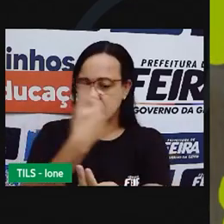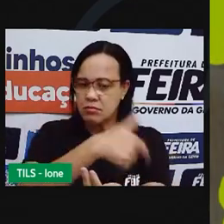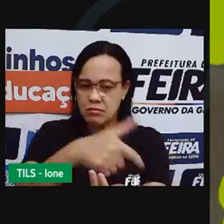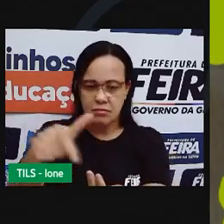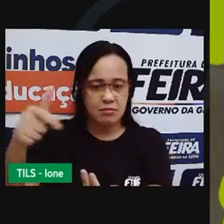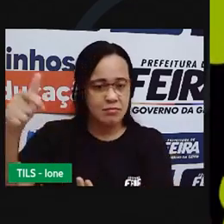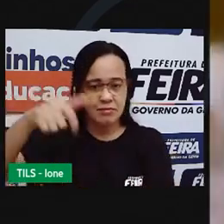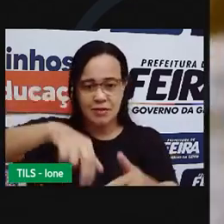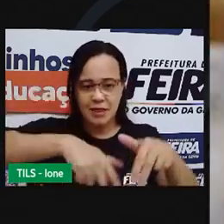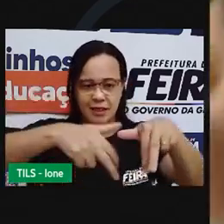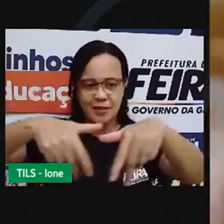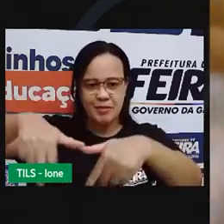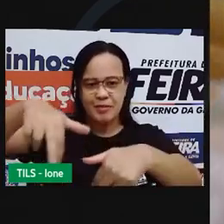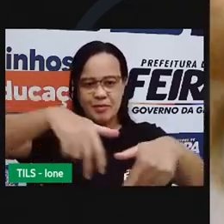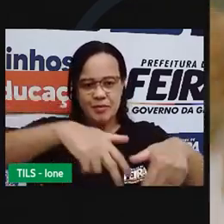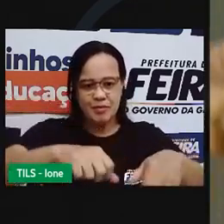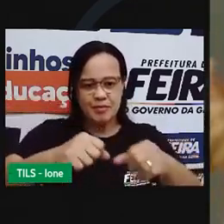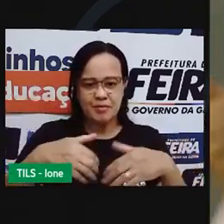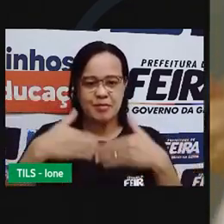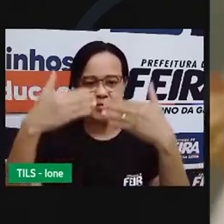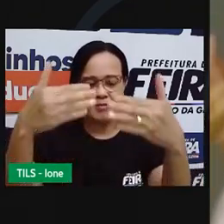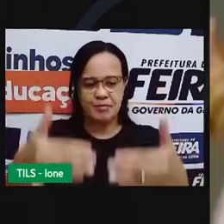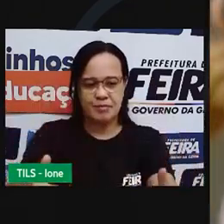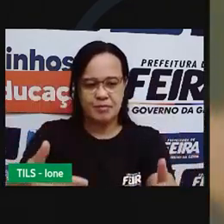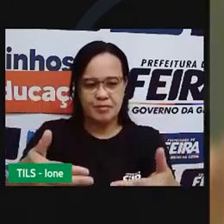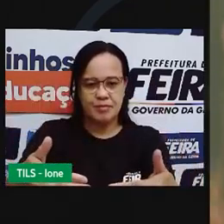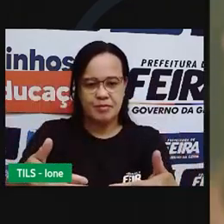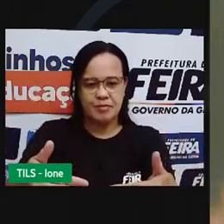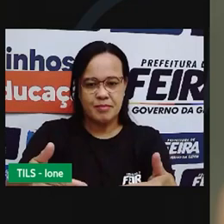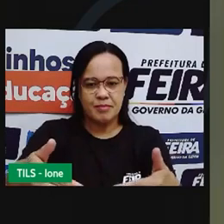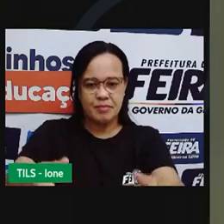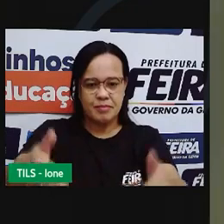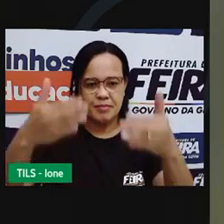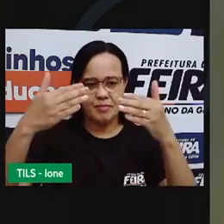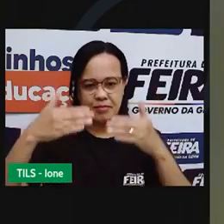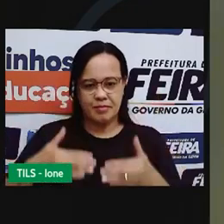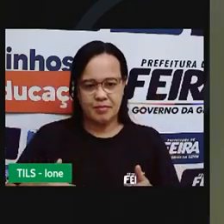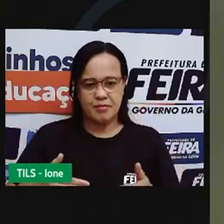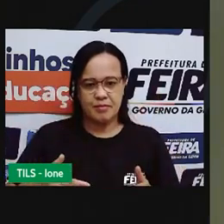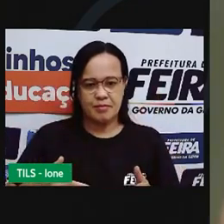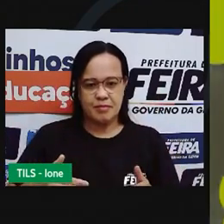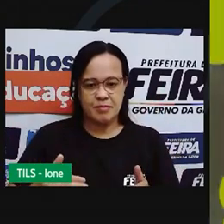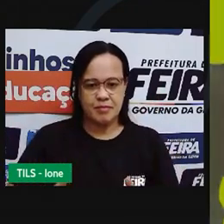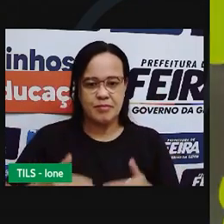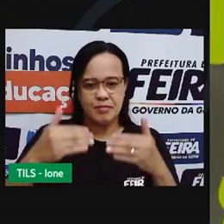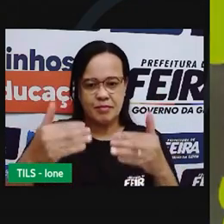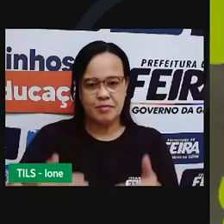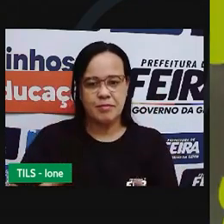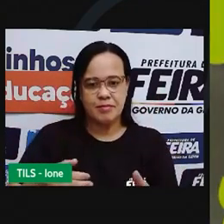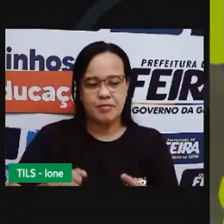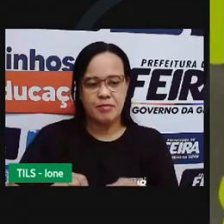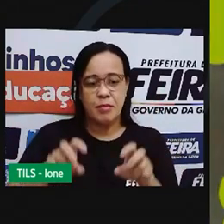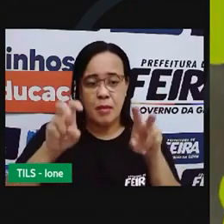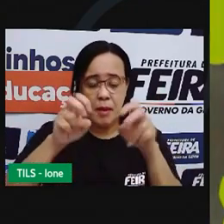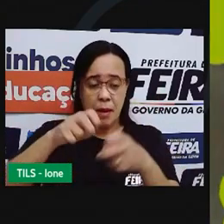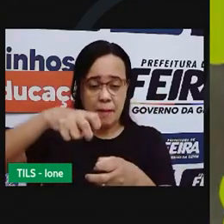é uma dança sem igual Polegar pra frente Ponto pelo pra trás Perna